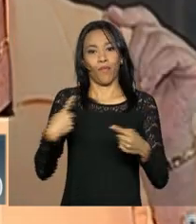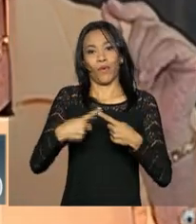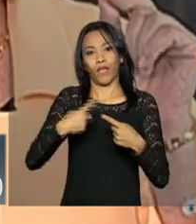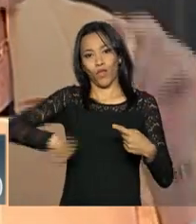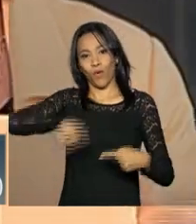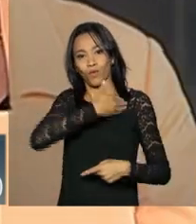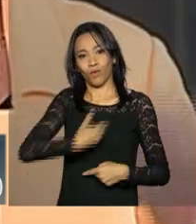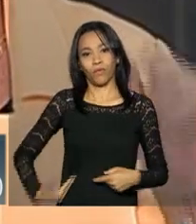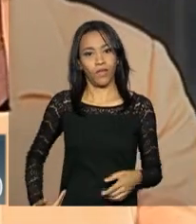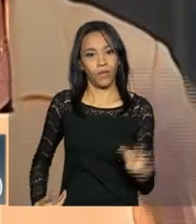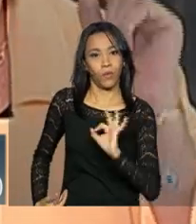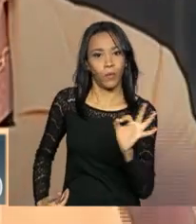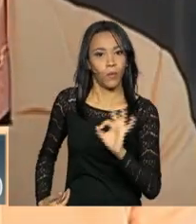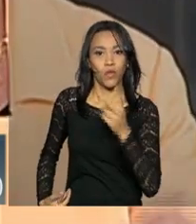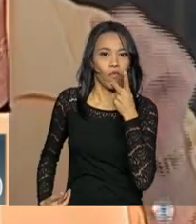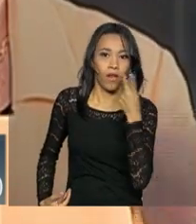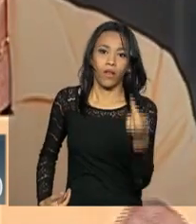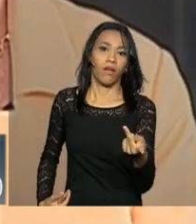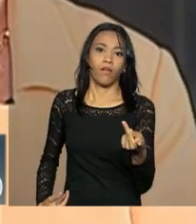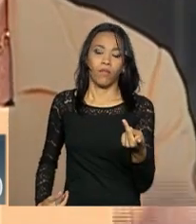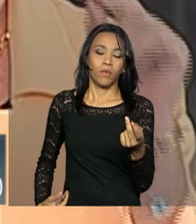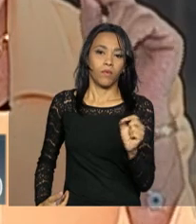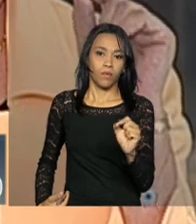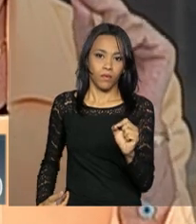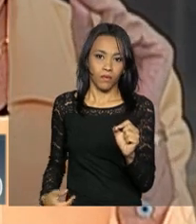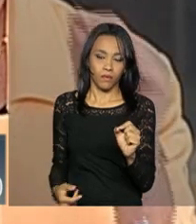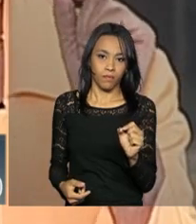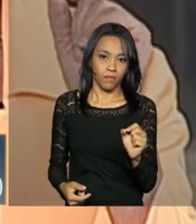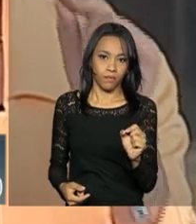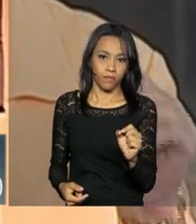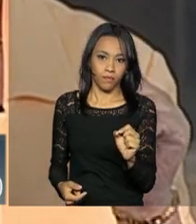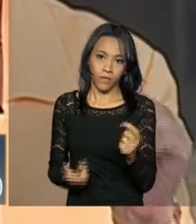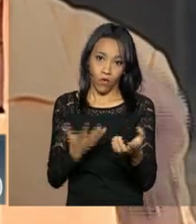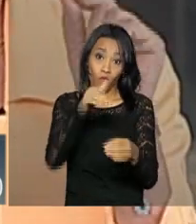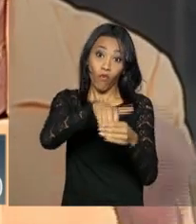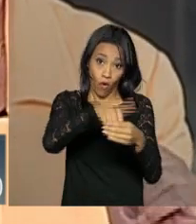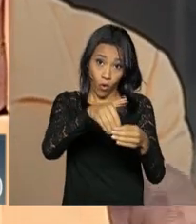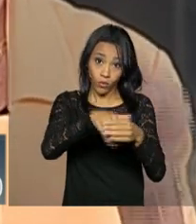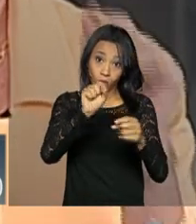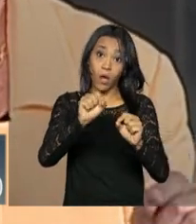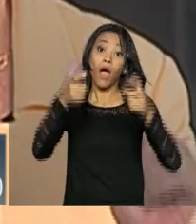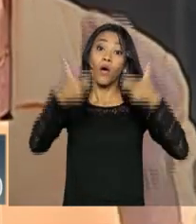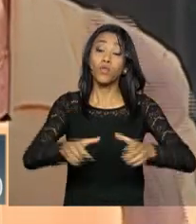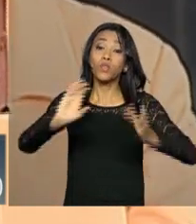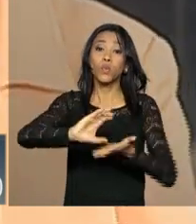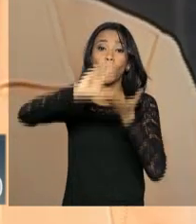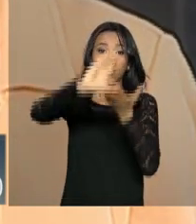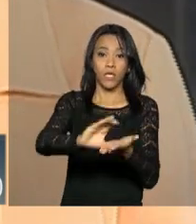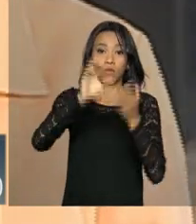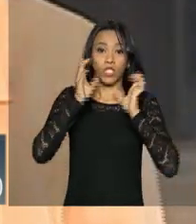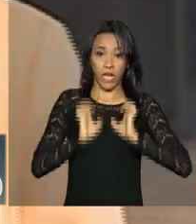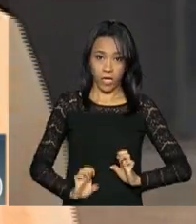termos dados os votos para o Conselho de Ética da Câmara de